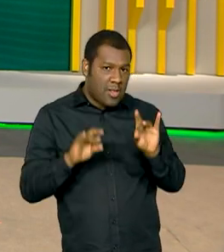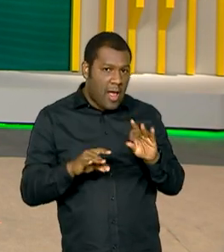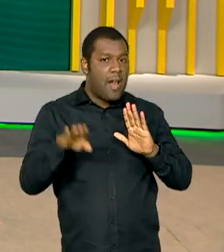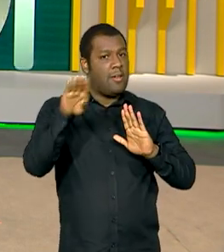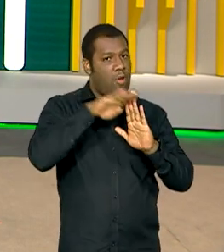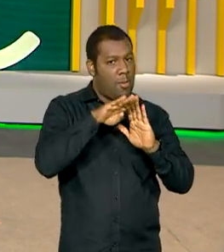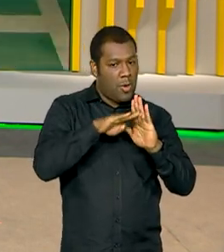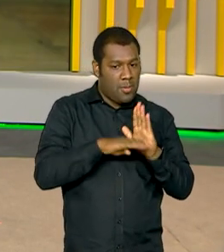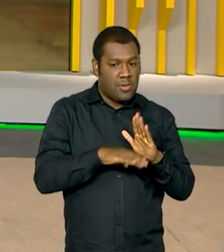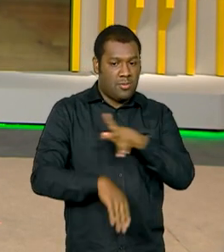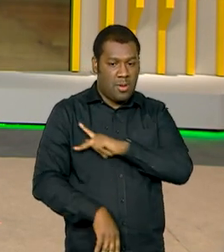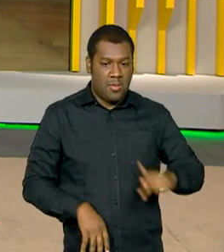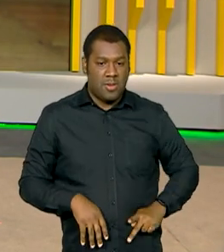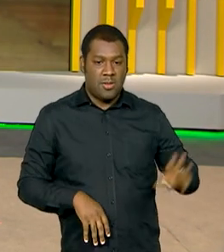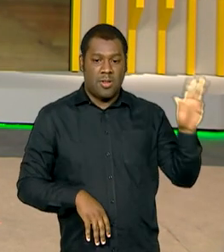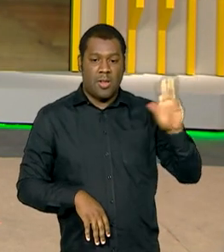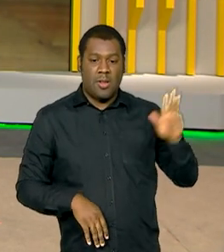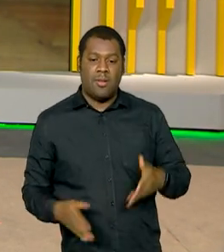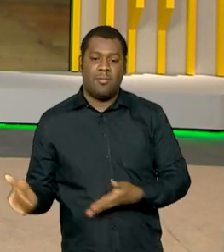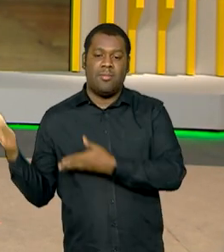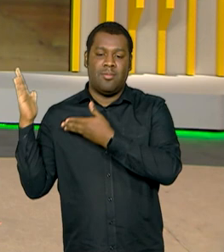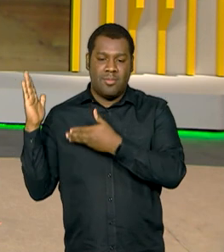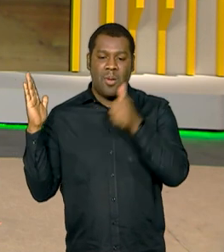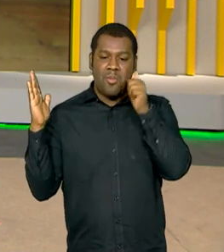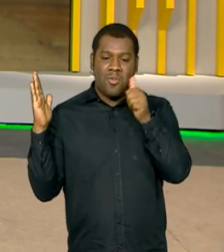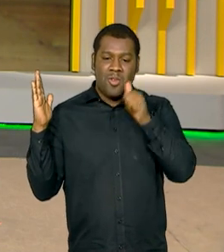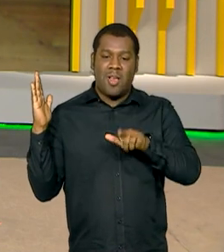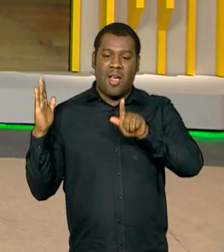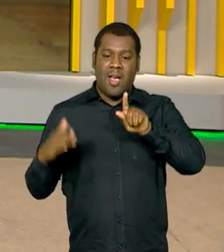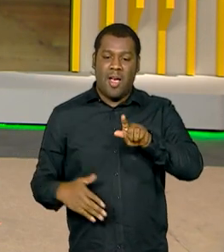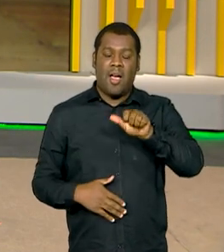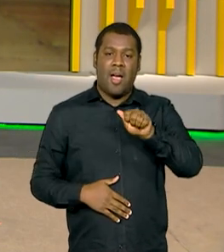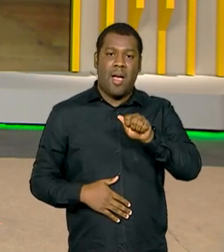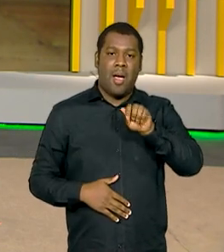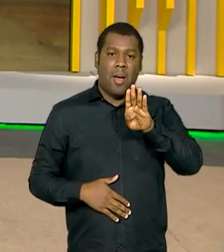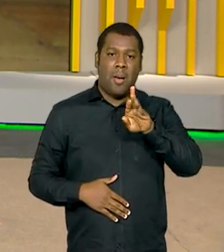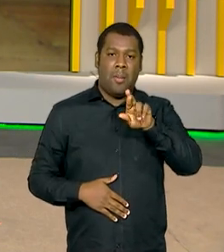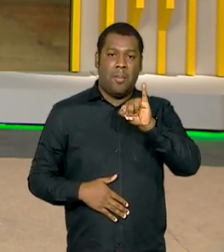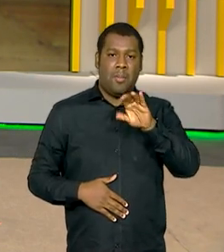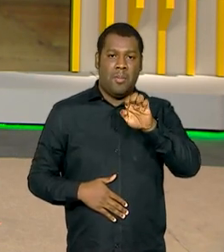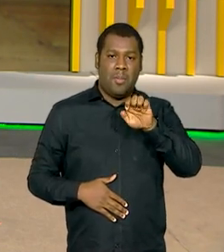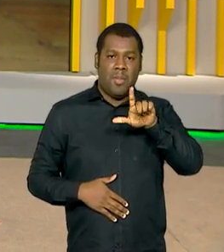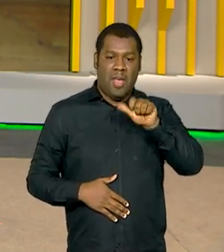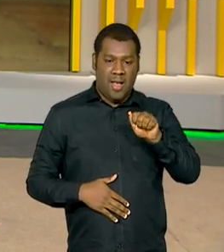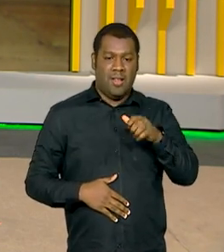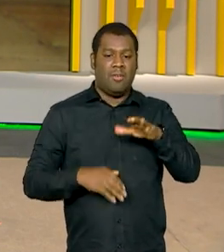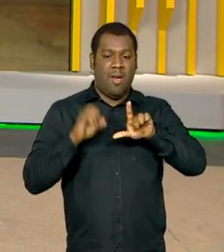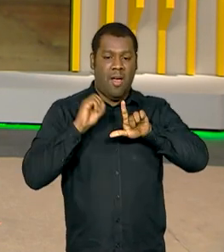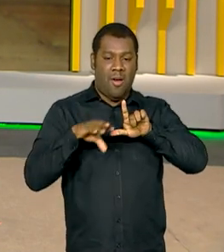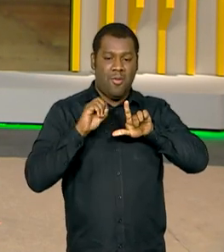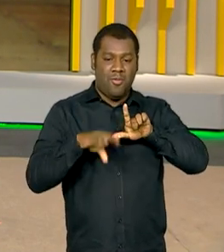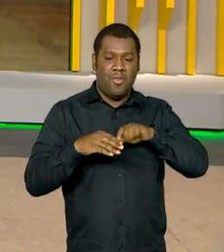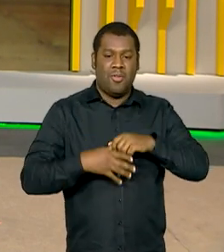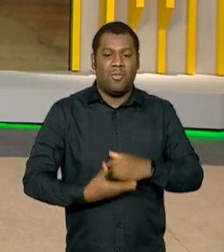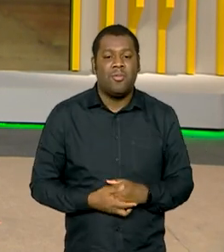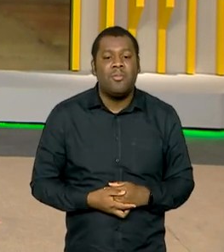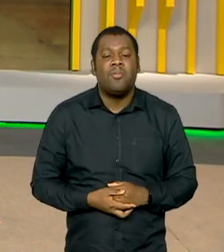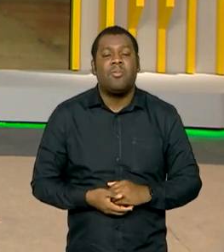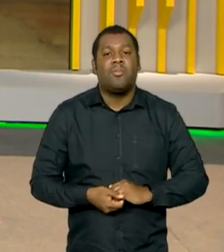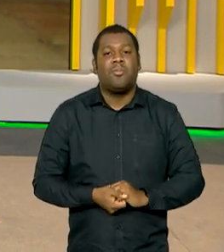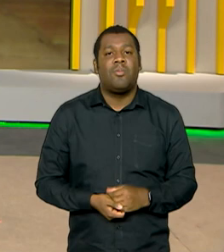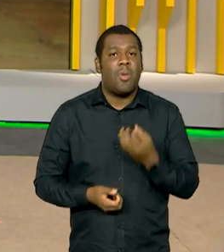presidente Lula é a repórter Gabriela Noronha, que fala agora ao vivo com a gente. Gabriela, boa noite para você.